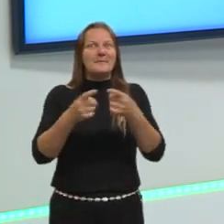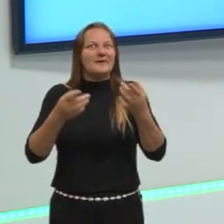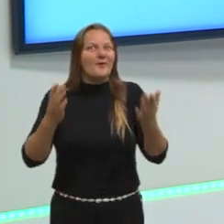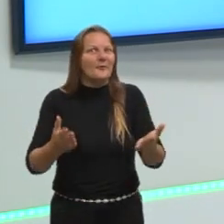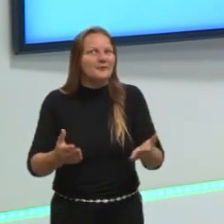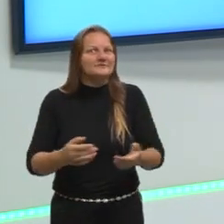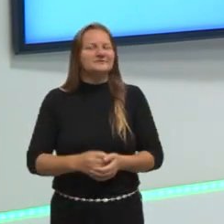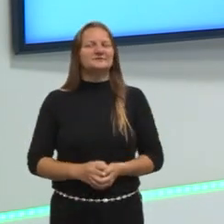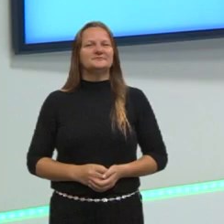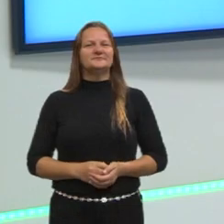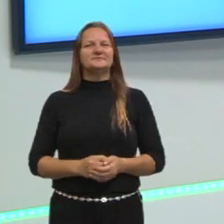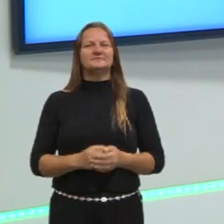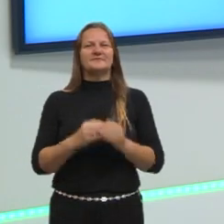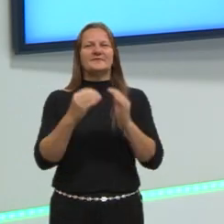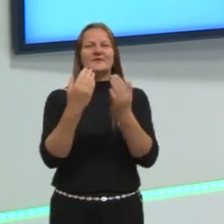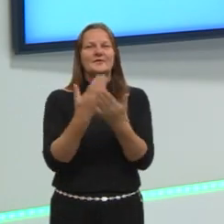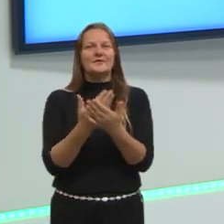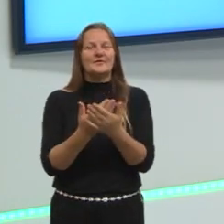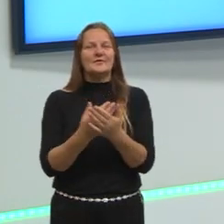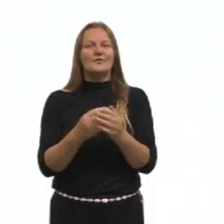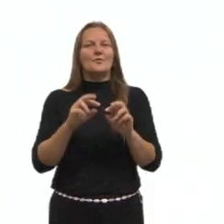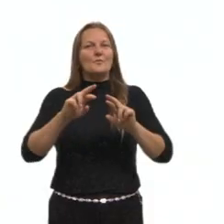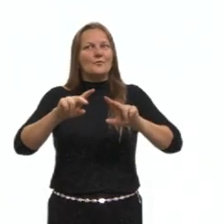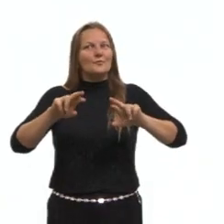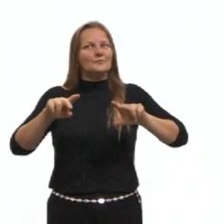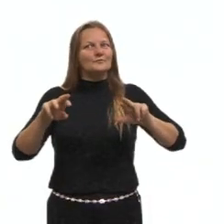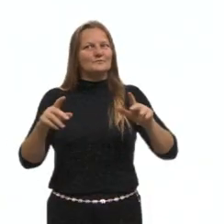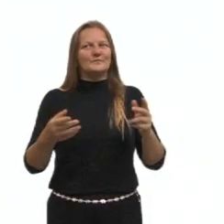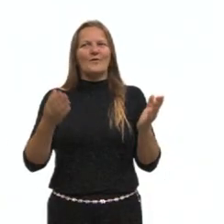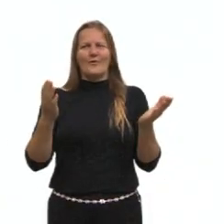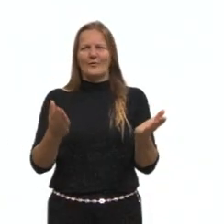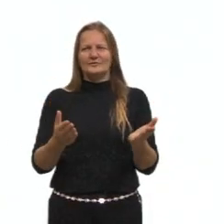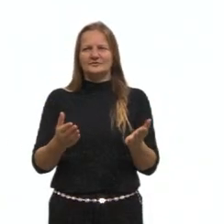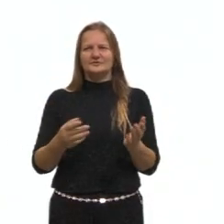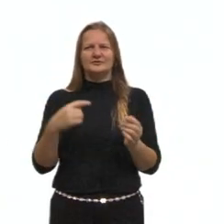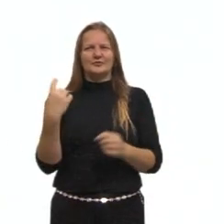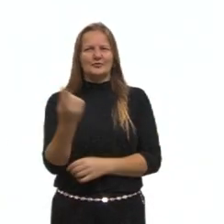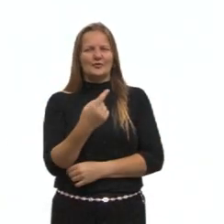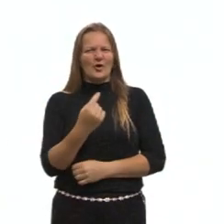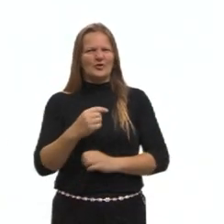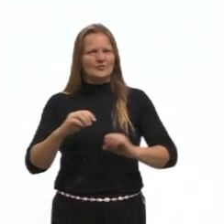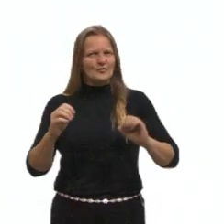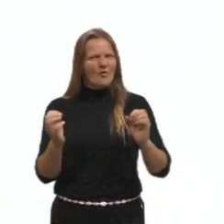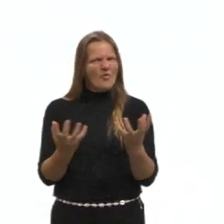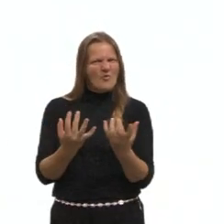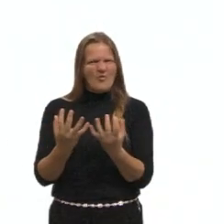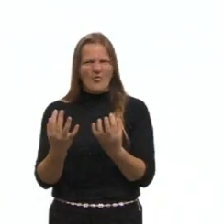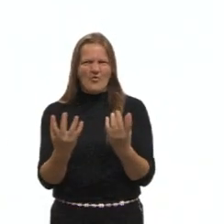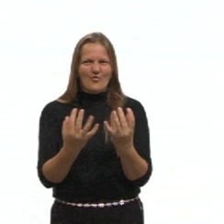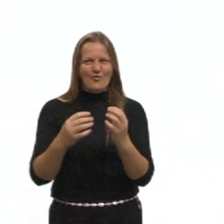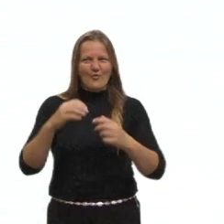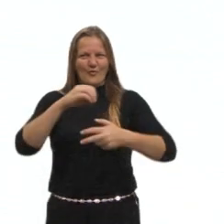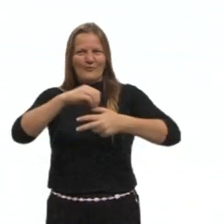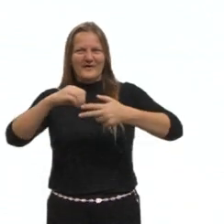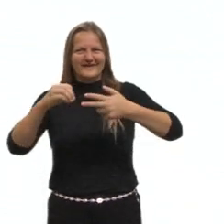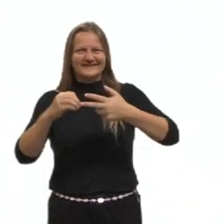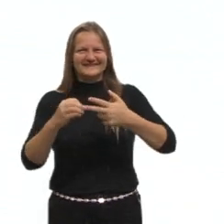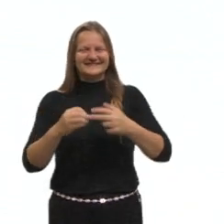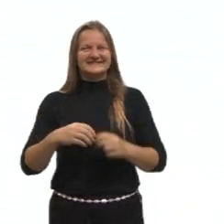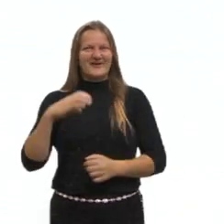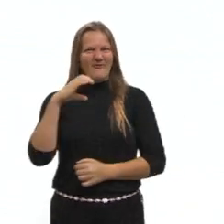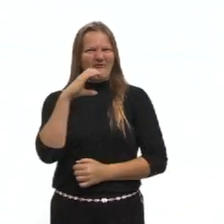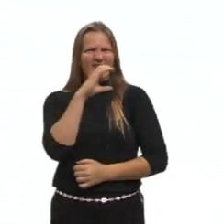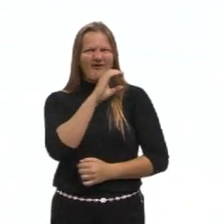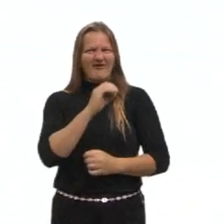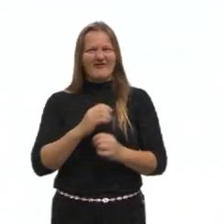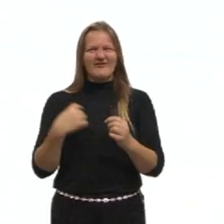aula, como eu falei, vai ser um pouquinho diferente. Hoje, nós vamos fazer um esquenta para o Enem. Vamos esquentar aí as